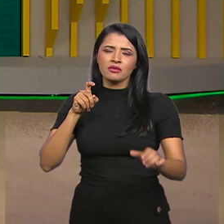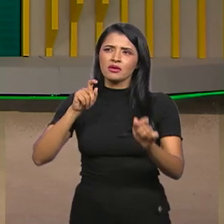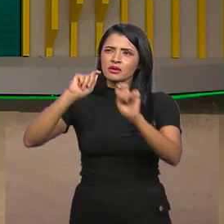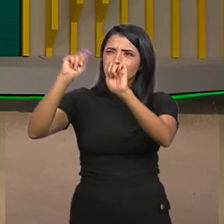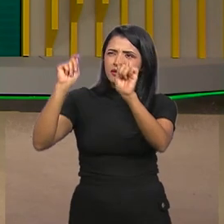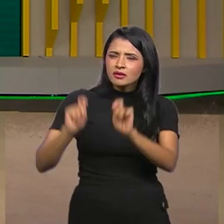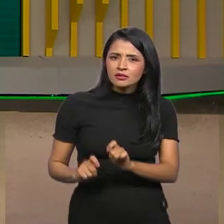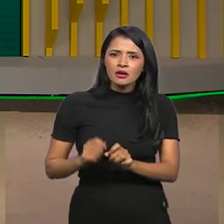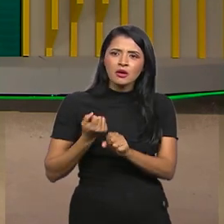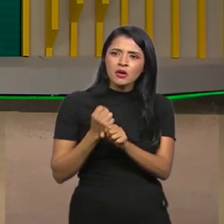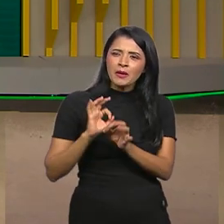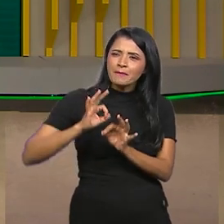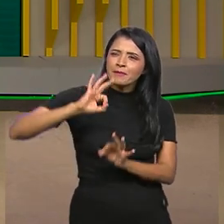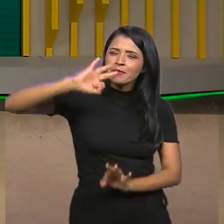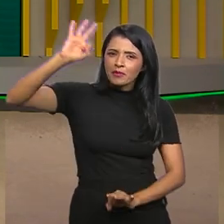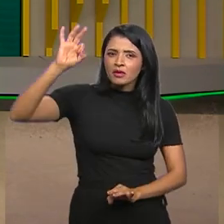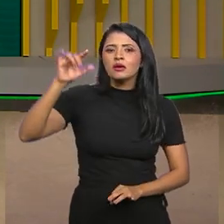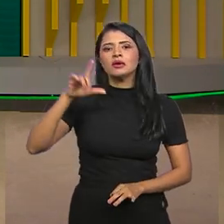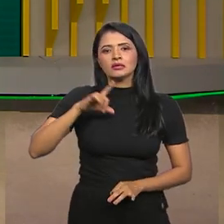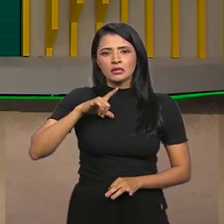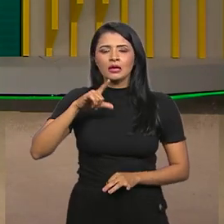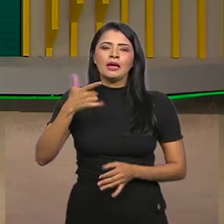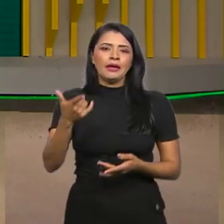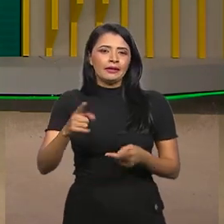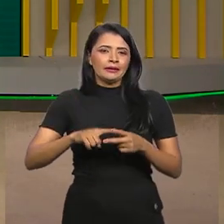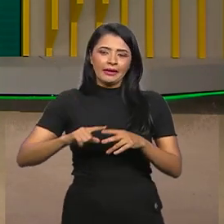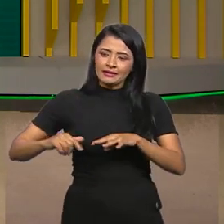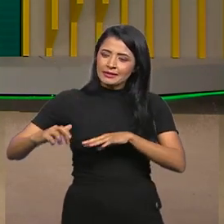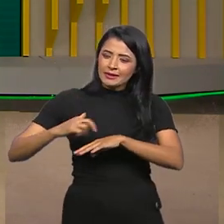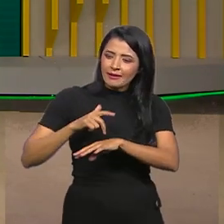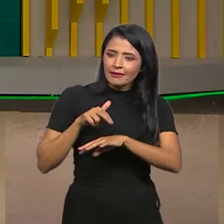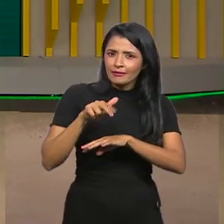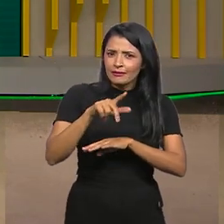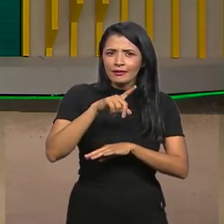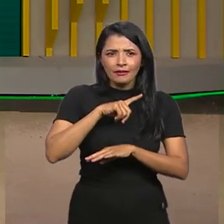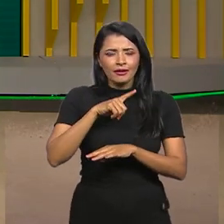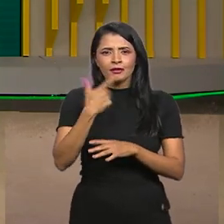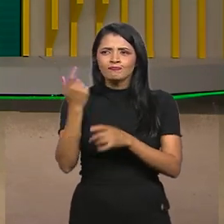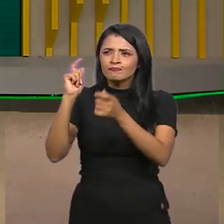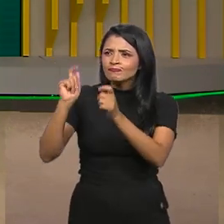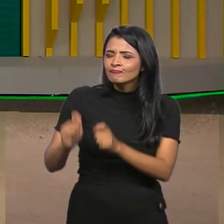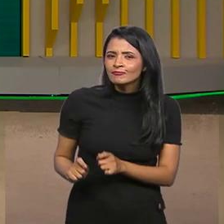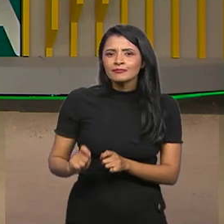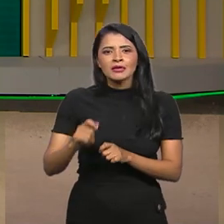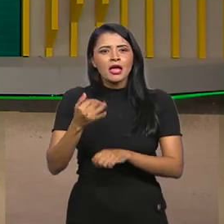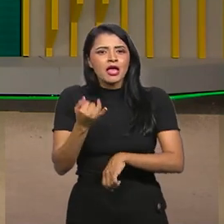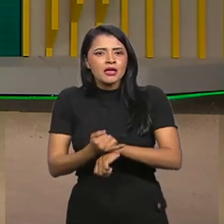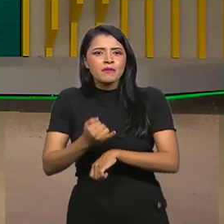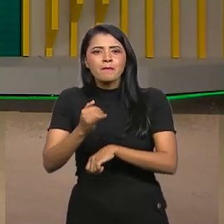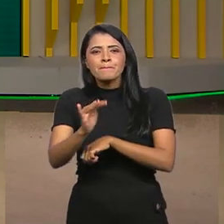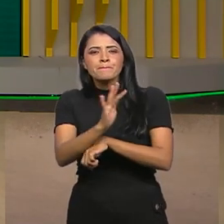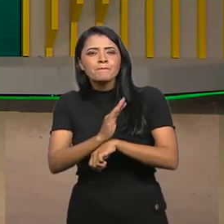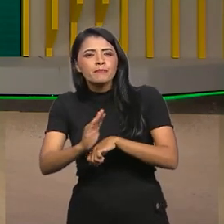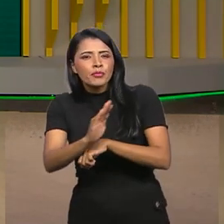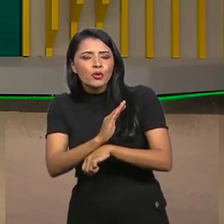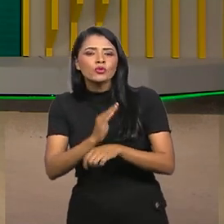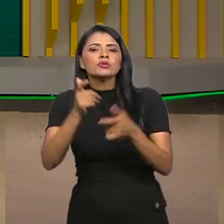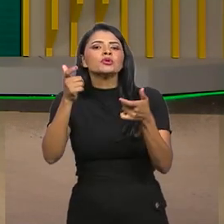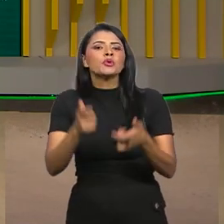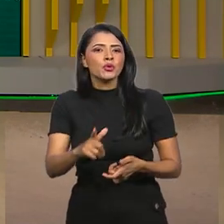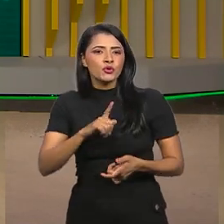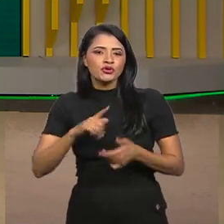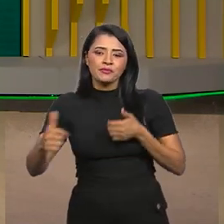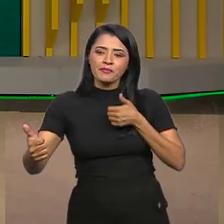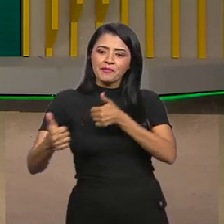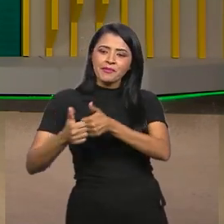estrutura que tem uma cripta no subsolo, tem escadaria e várias esculturas em bronze. É, ele está localizado bem